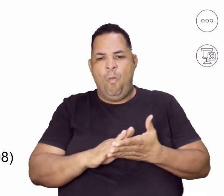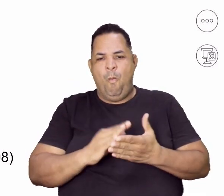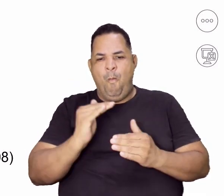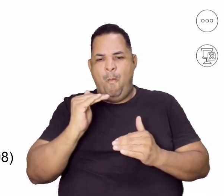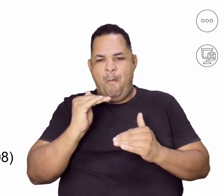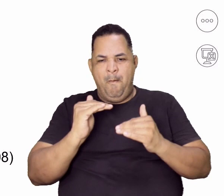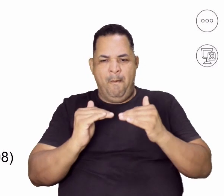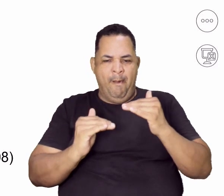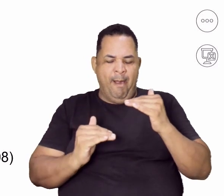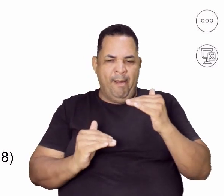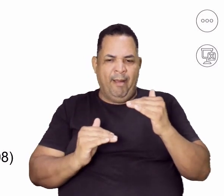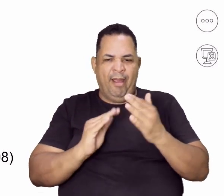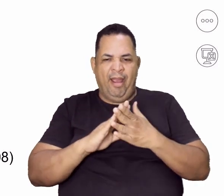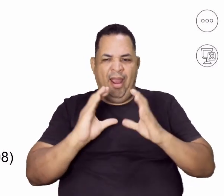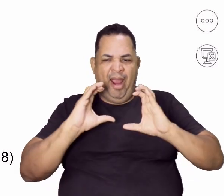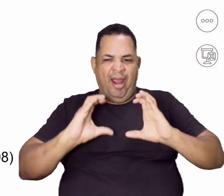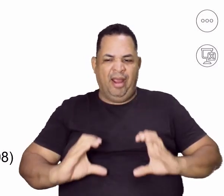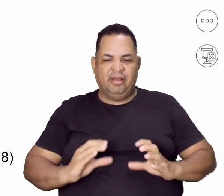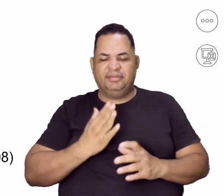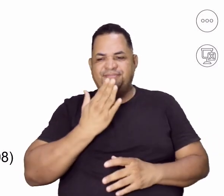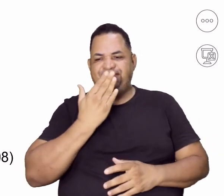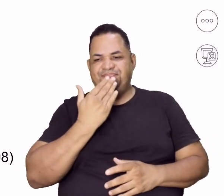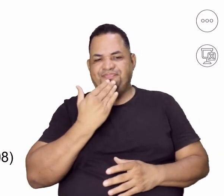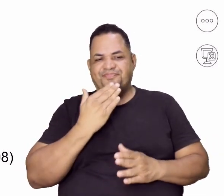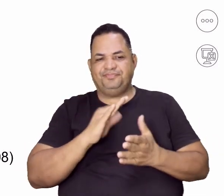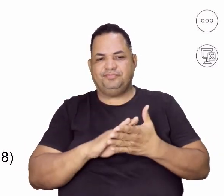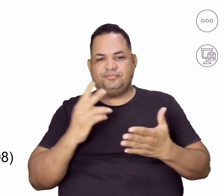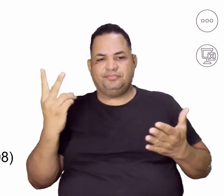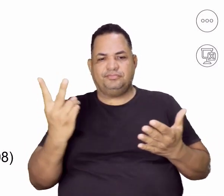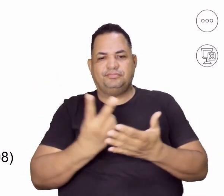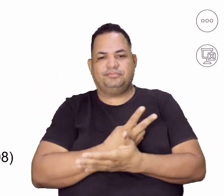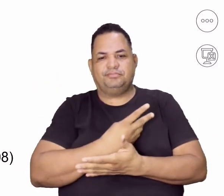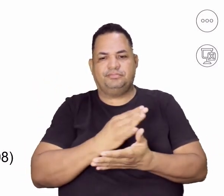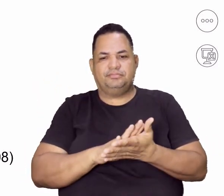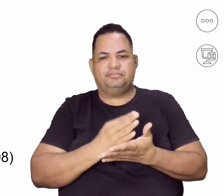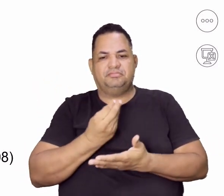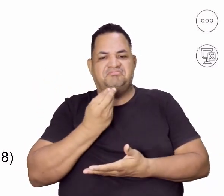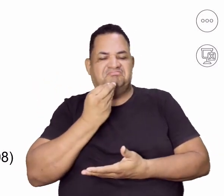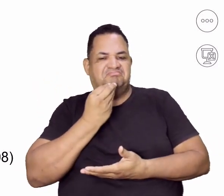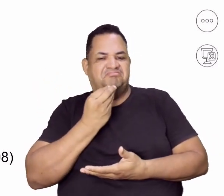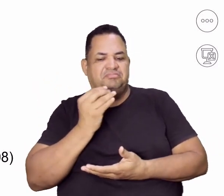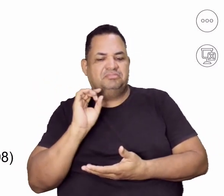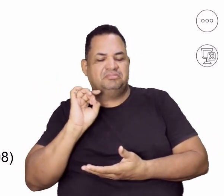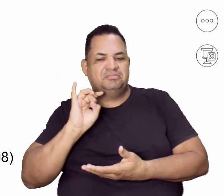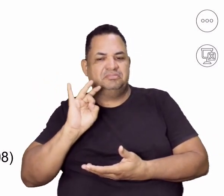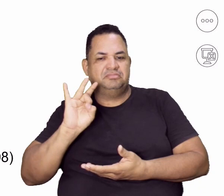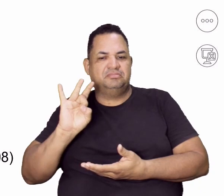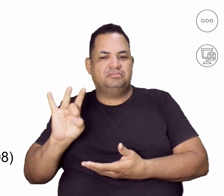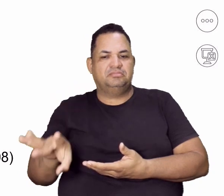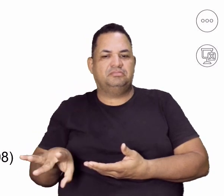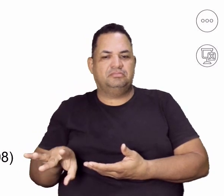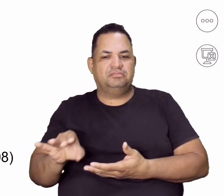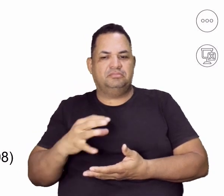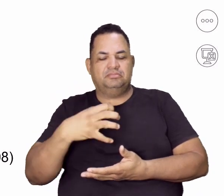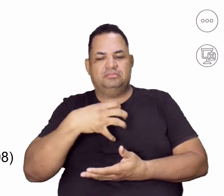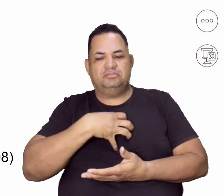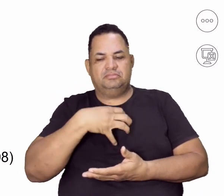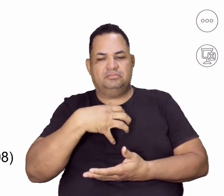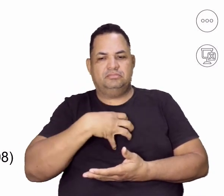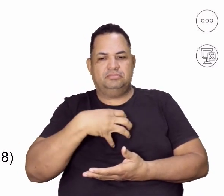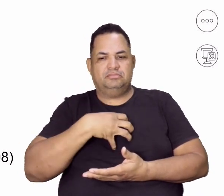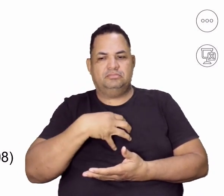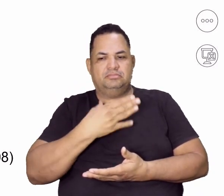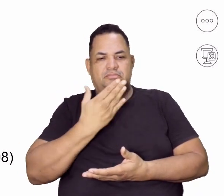comportamento alimentar ou ainda como situações que ignoram as nossas sensações alimentares